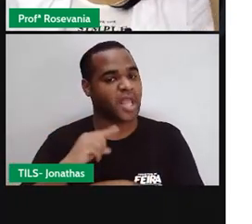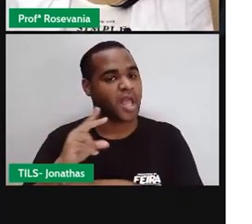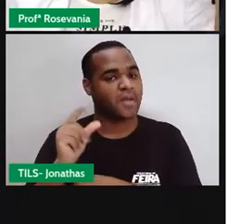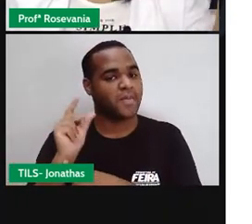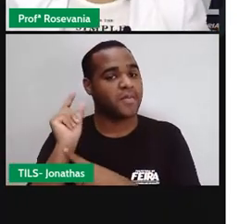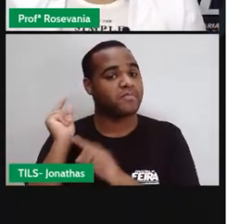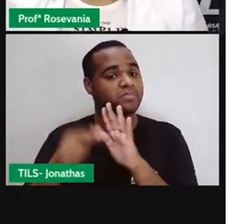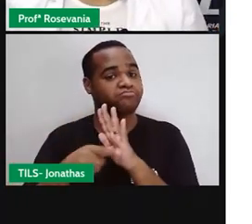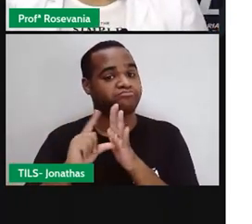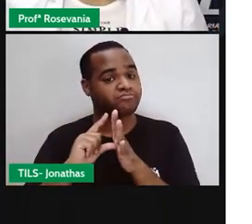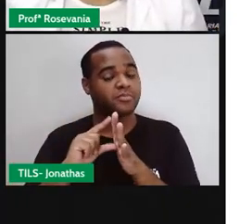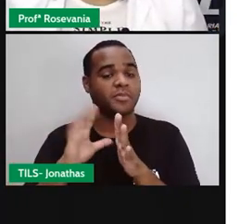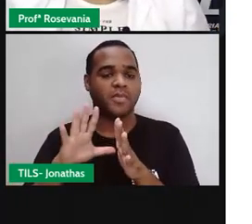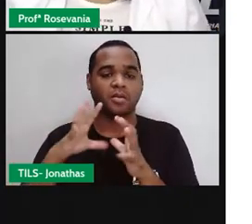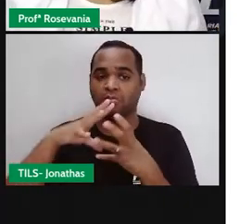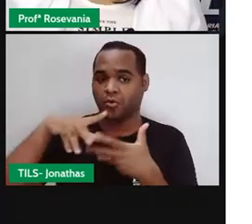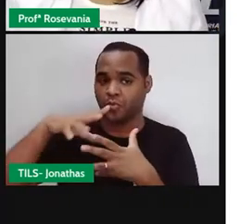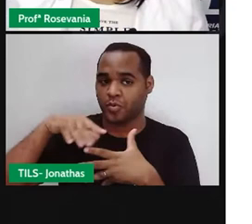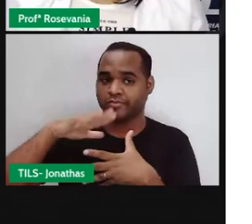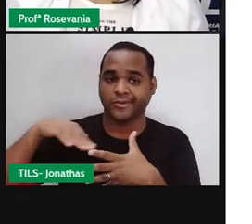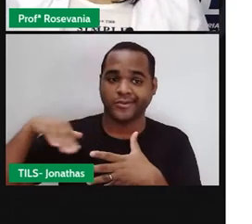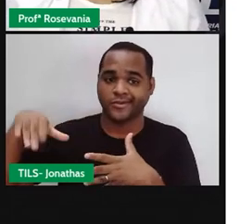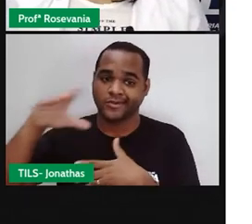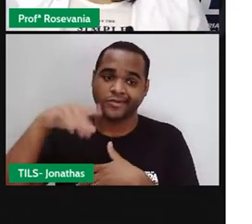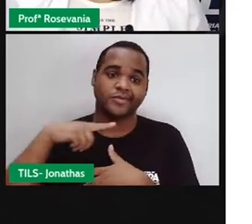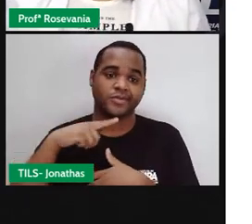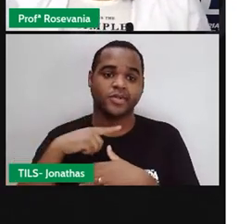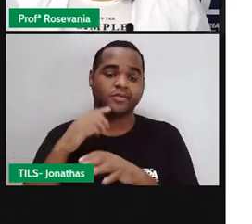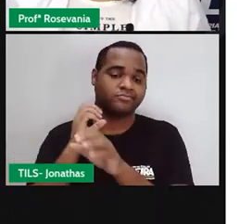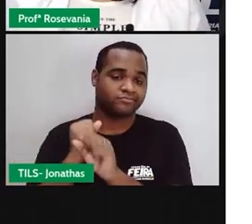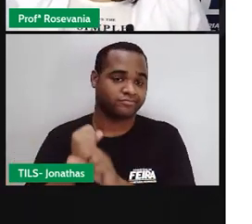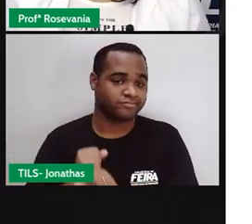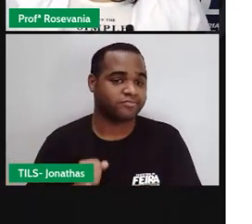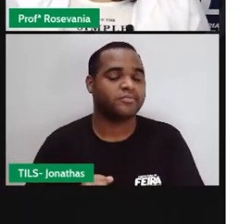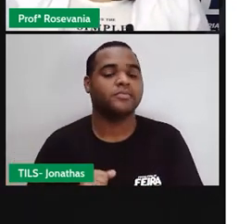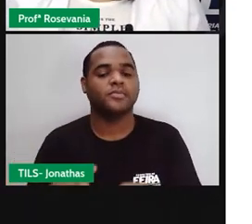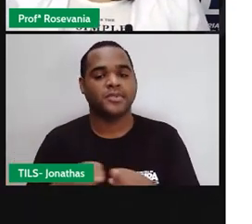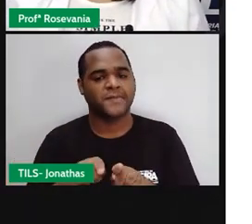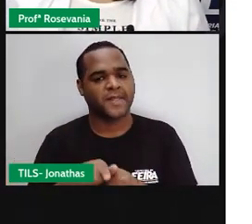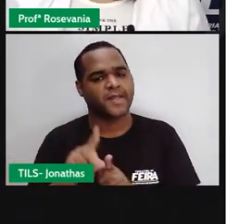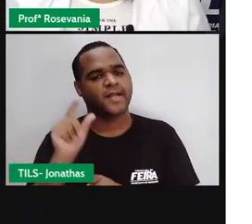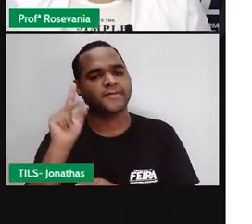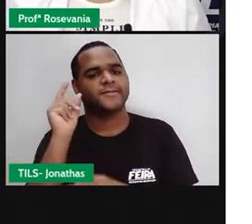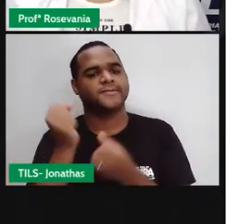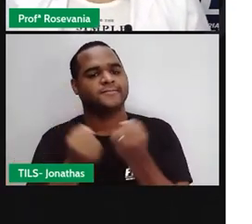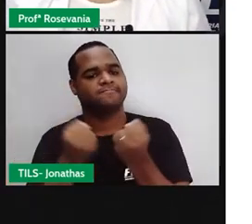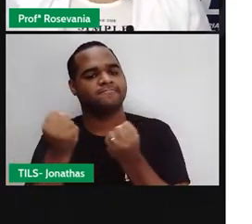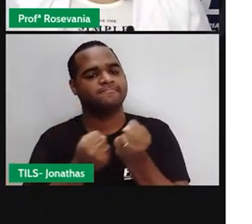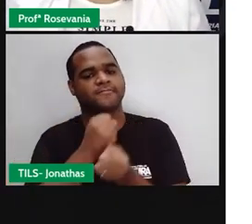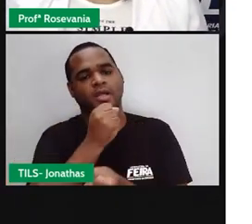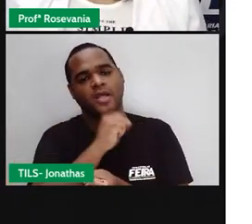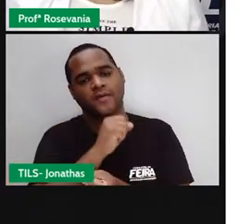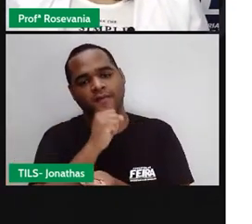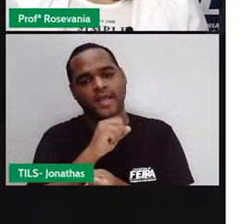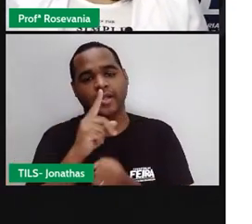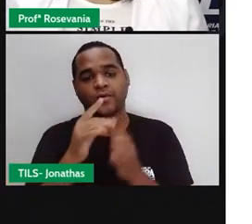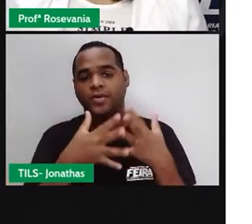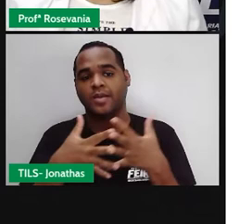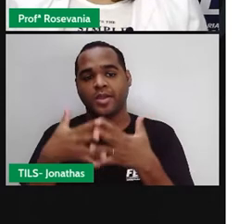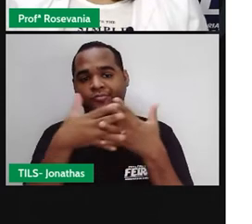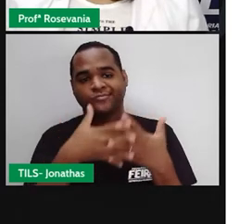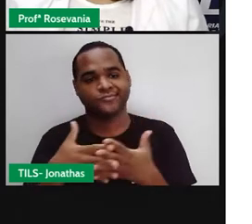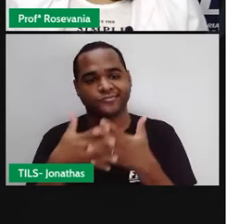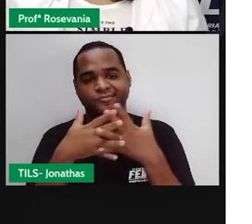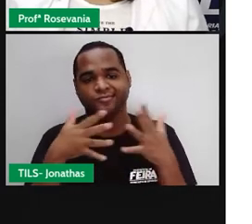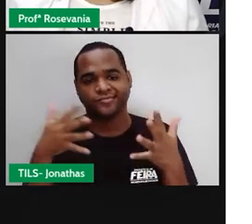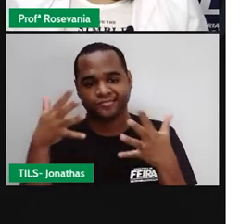era antes, mas para o planeta, isso tudo soma também. E os carros mais antigos, infelizmente, principalmente, né, alguns caminhões, quando a gente está até